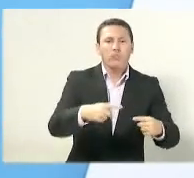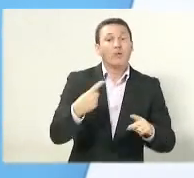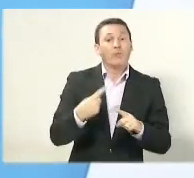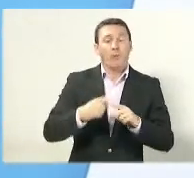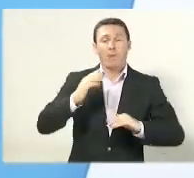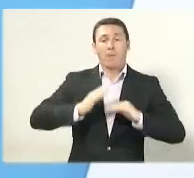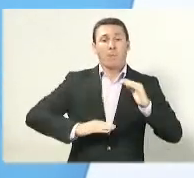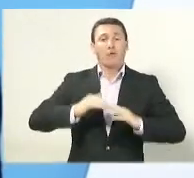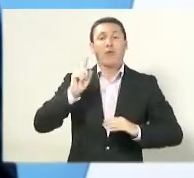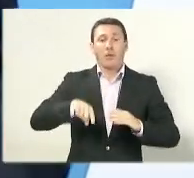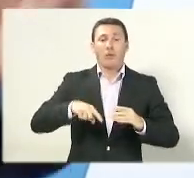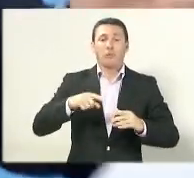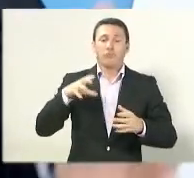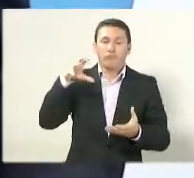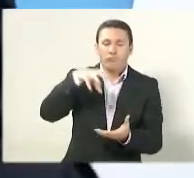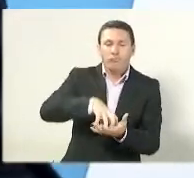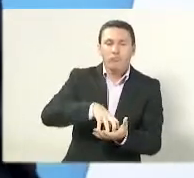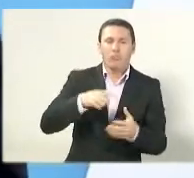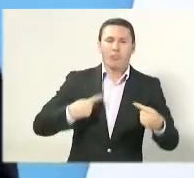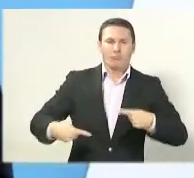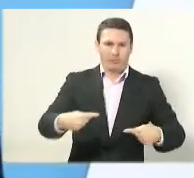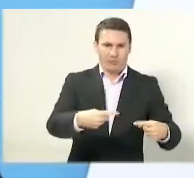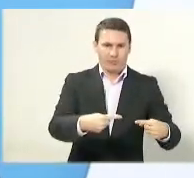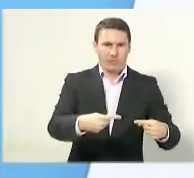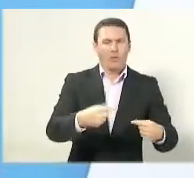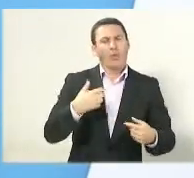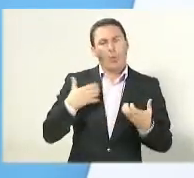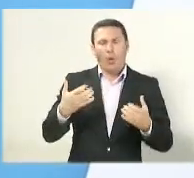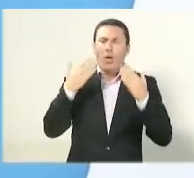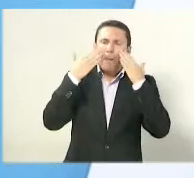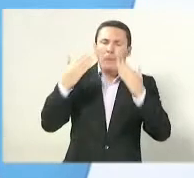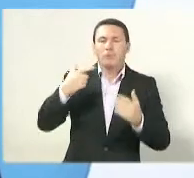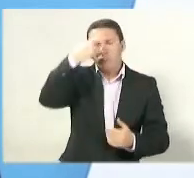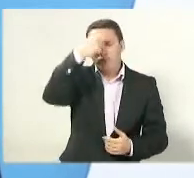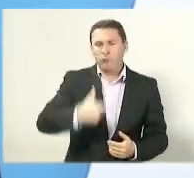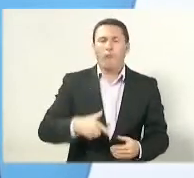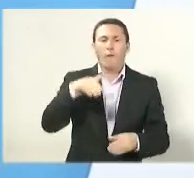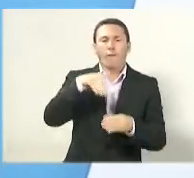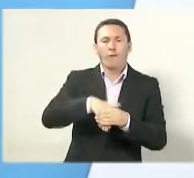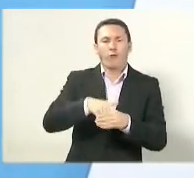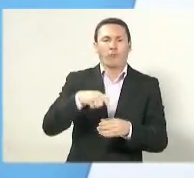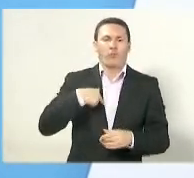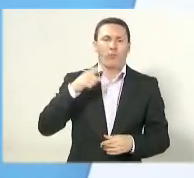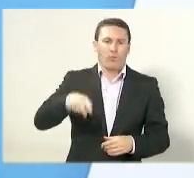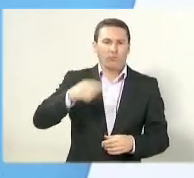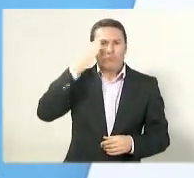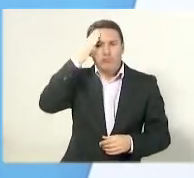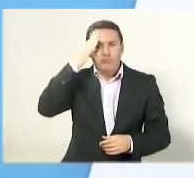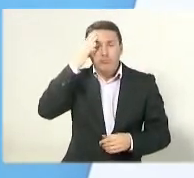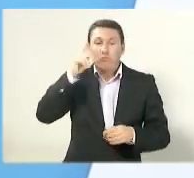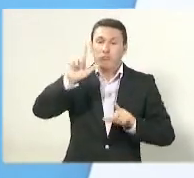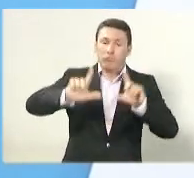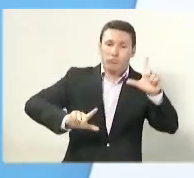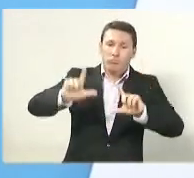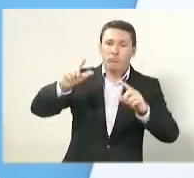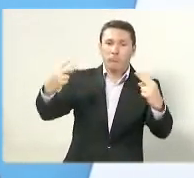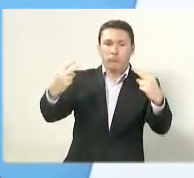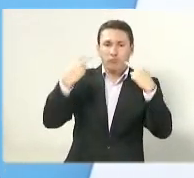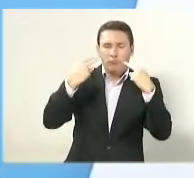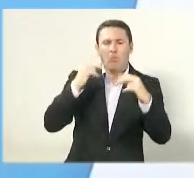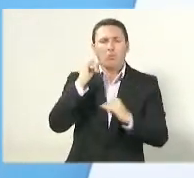a você, telespectador, ouvinte, internauta, colocando o meu nome à disposição nesse processo,